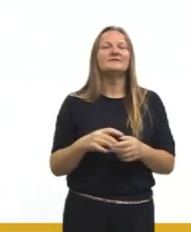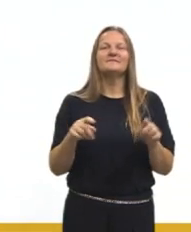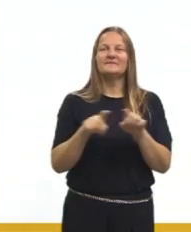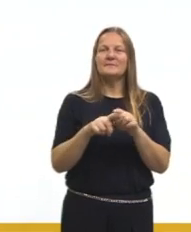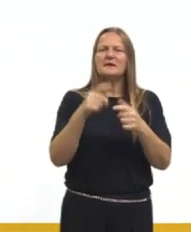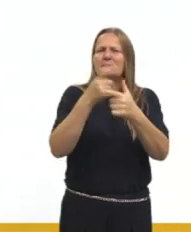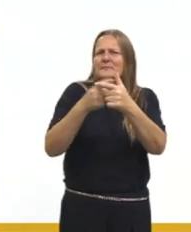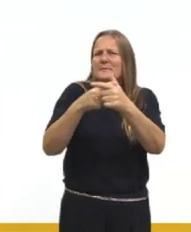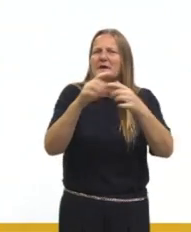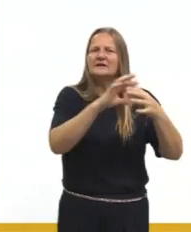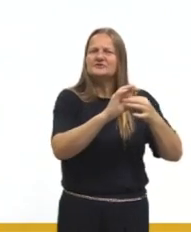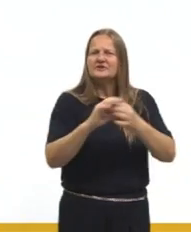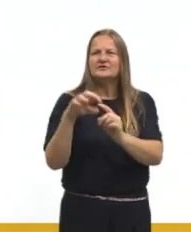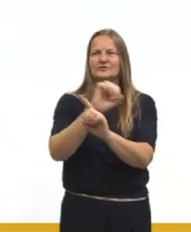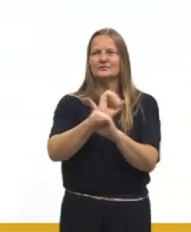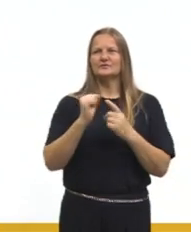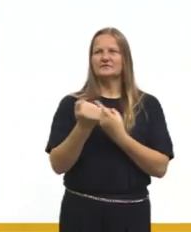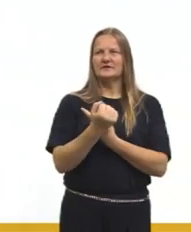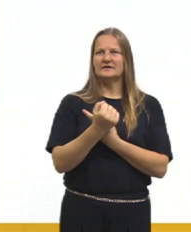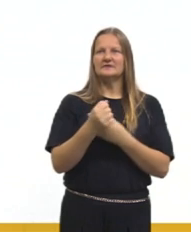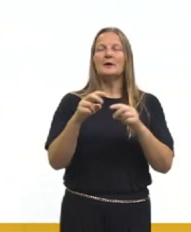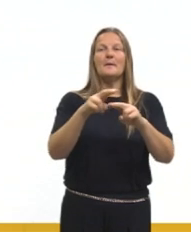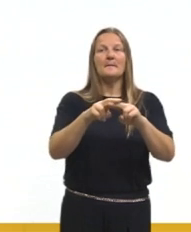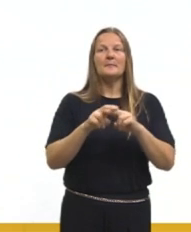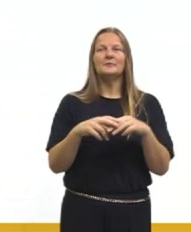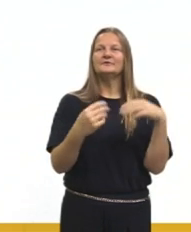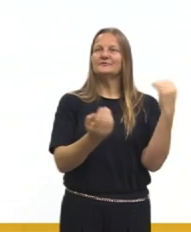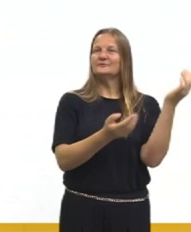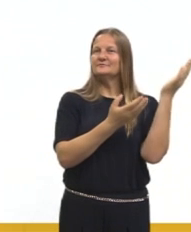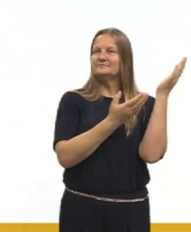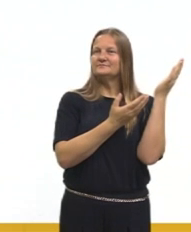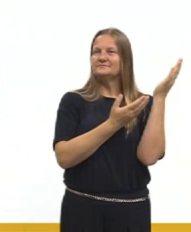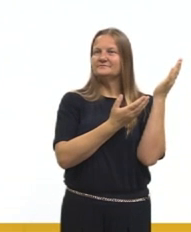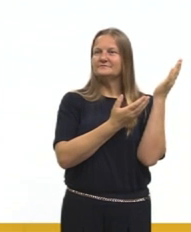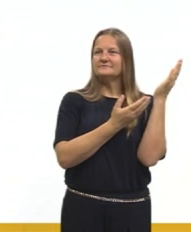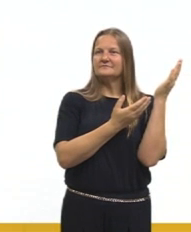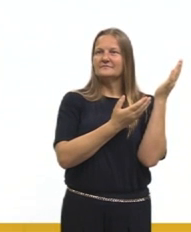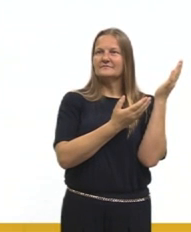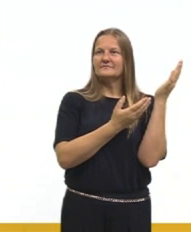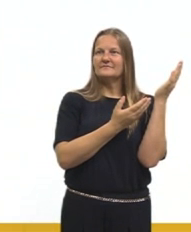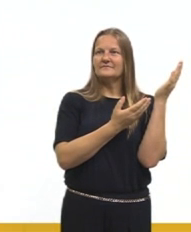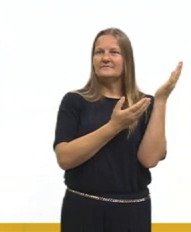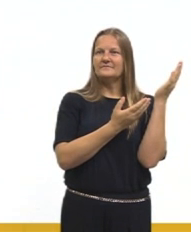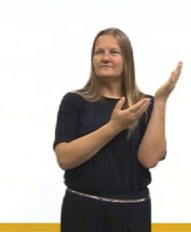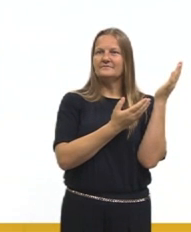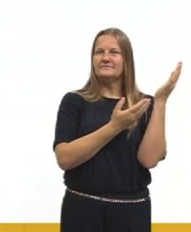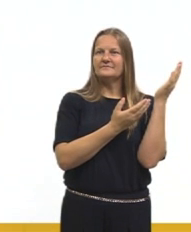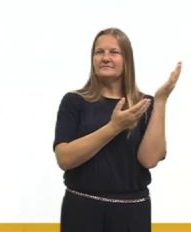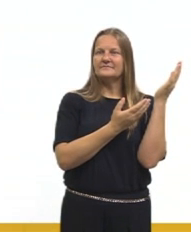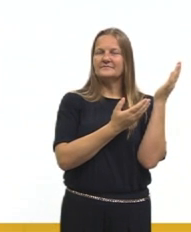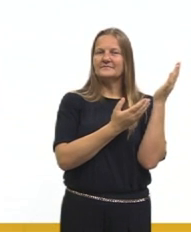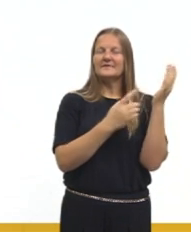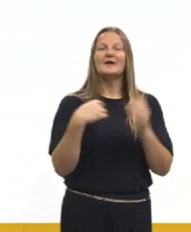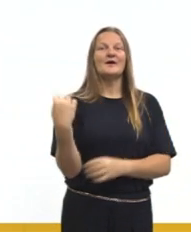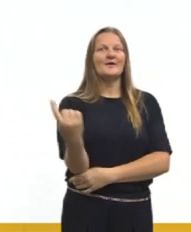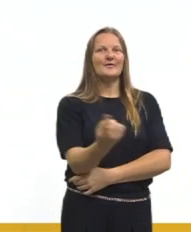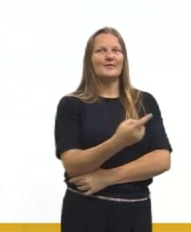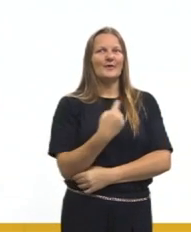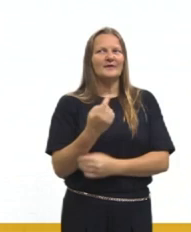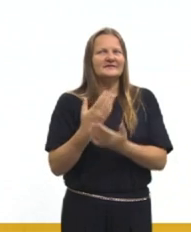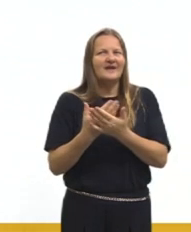problemáticas sociais. E por isso que eu trouxe aqui para nós essa aula